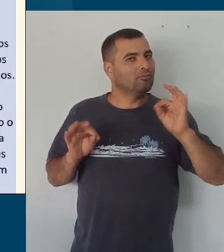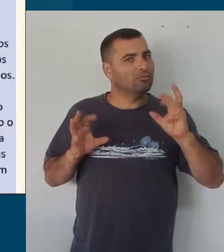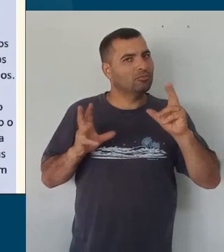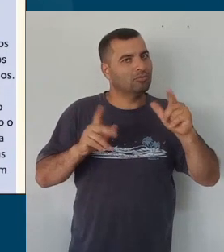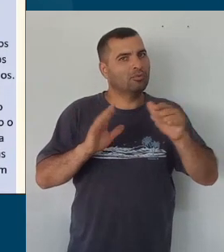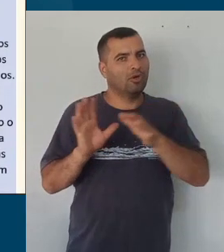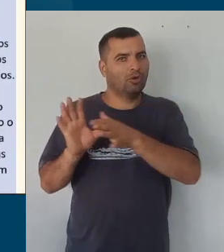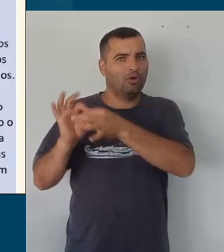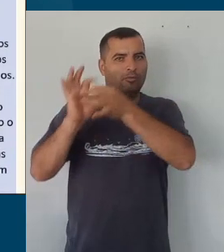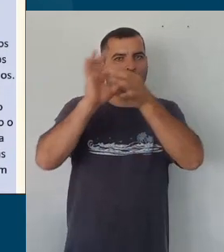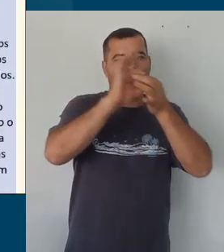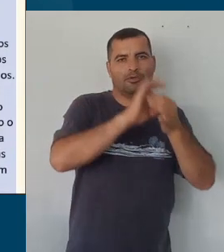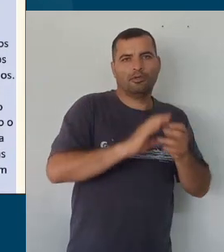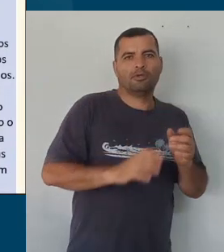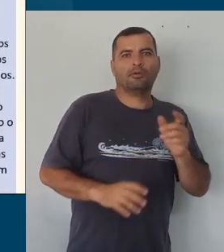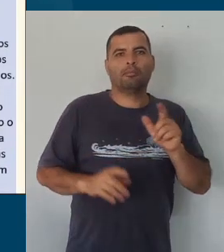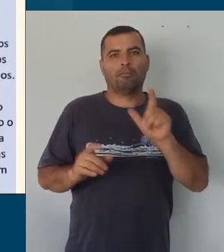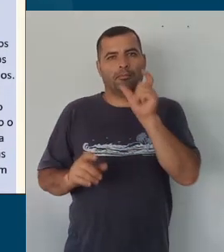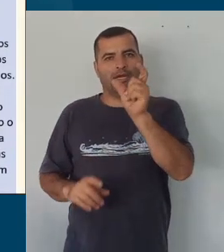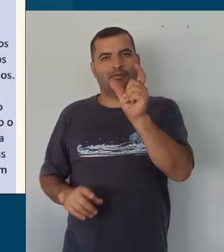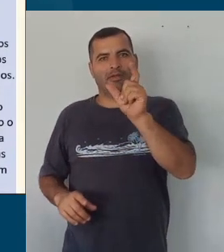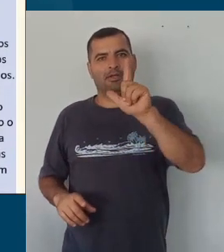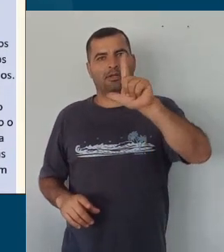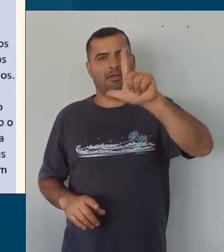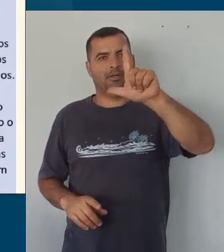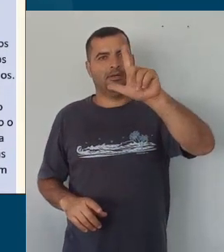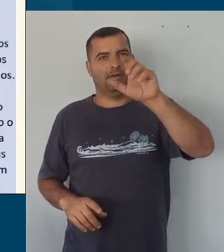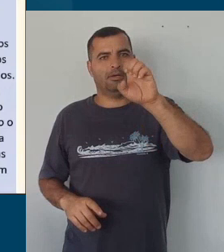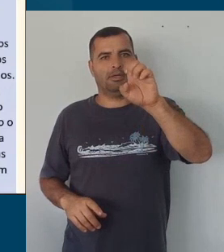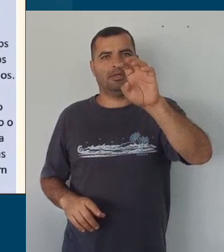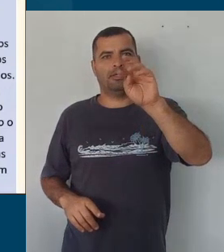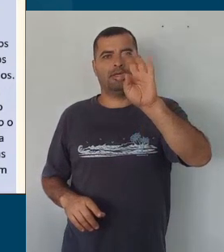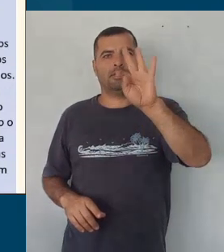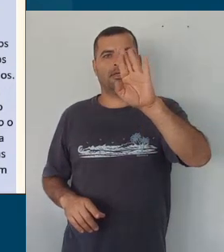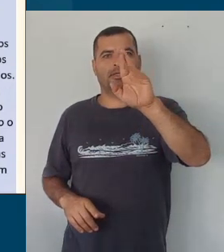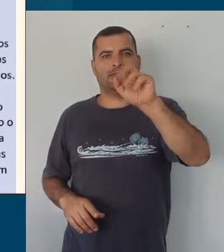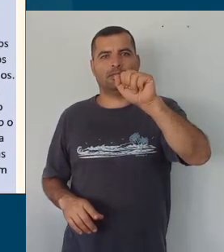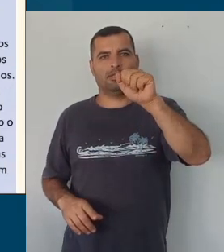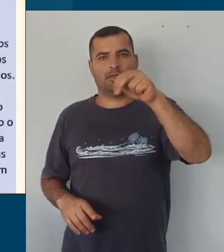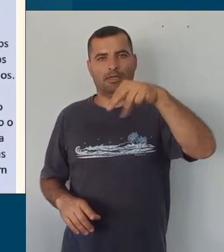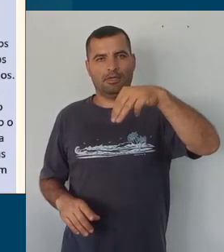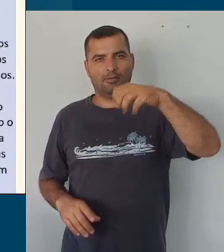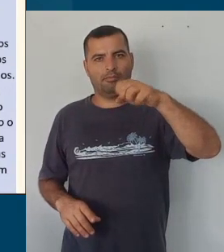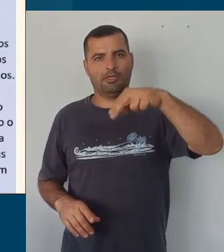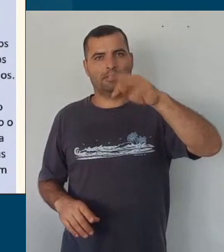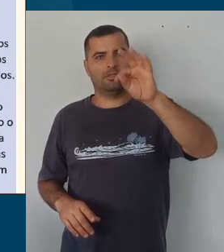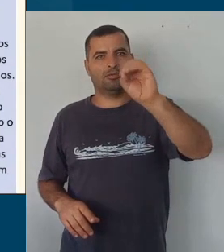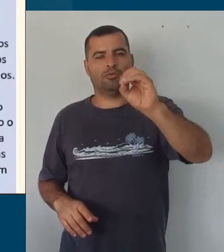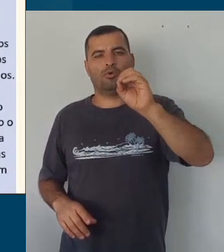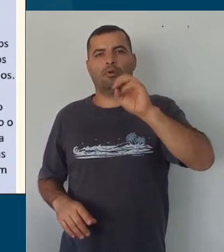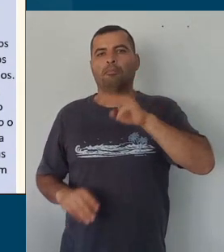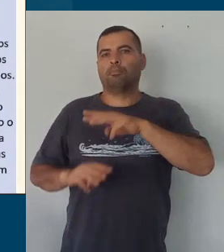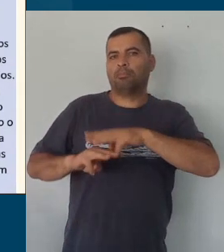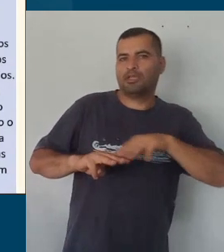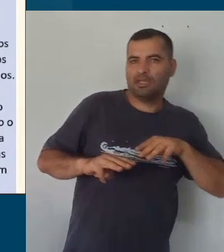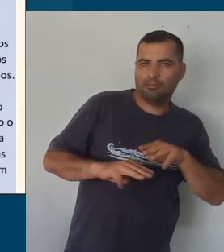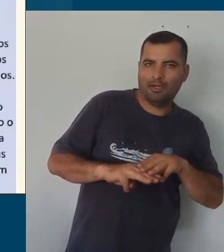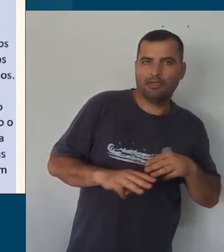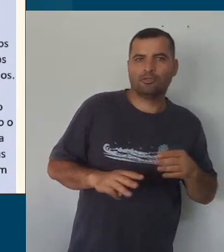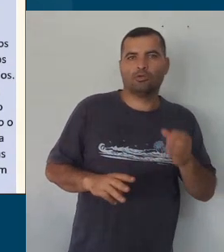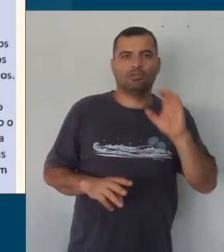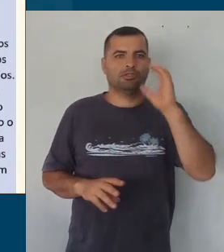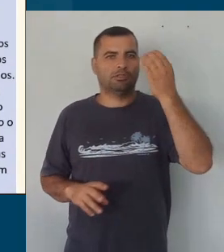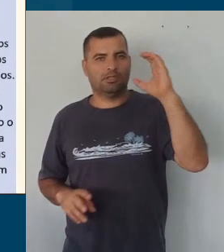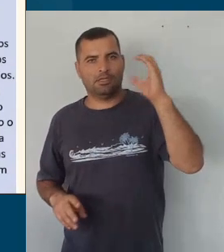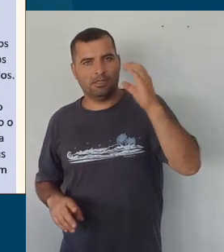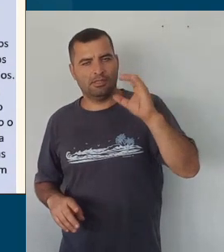que é letramento, que a gente fala bastante, letramento matemático, letramento científico, letramento da